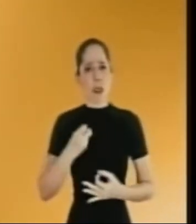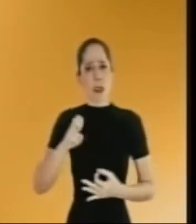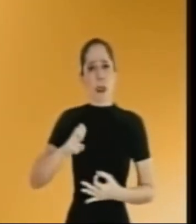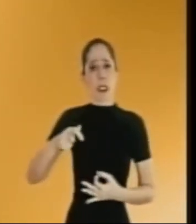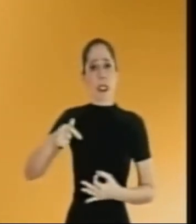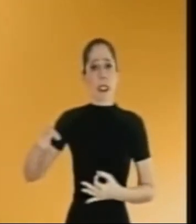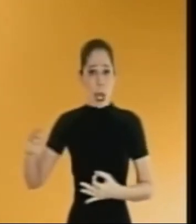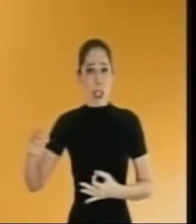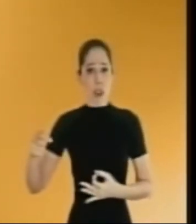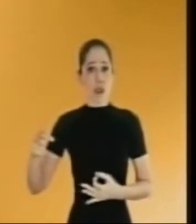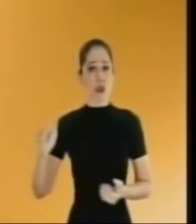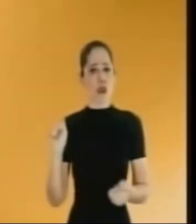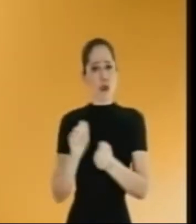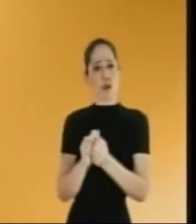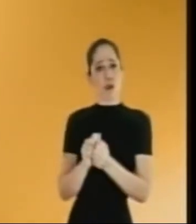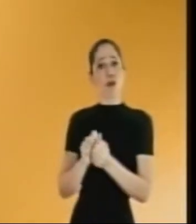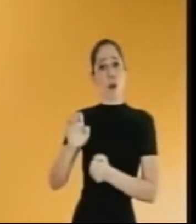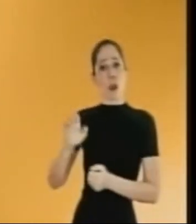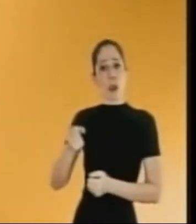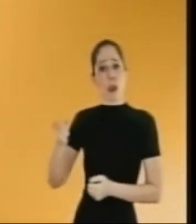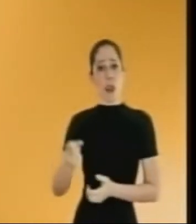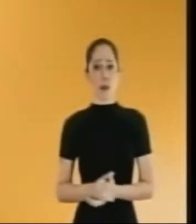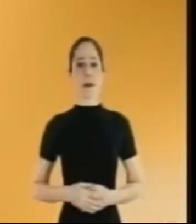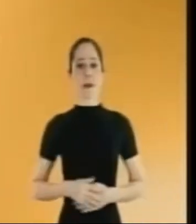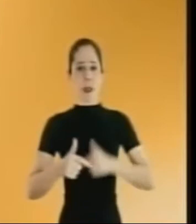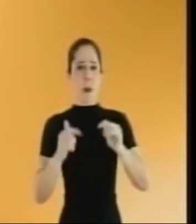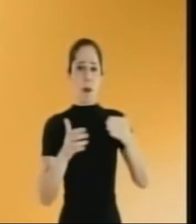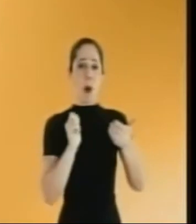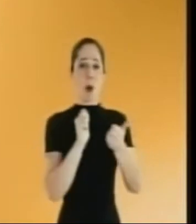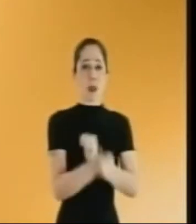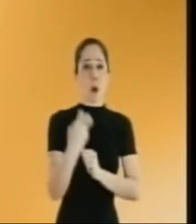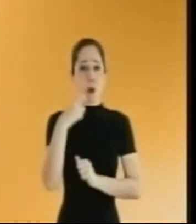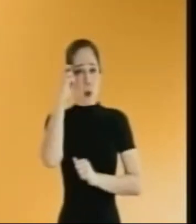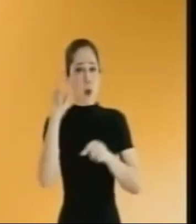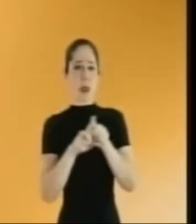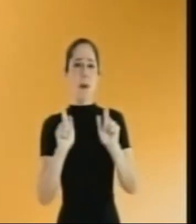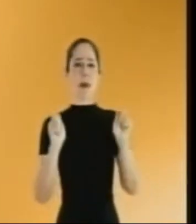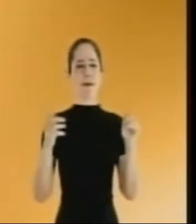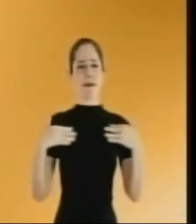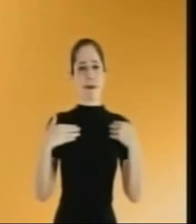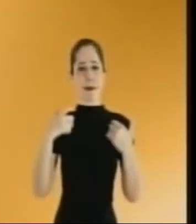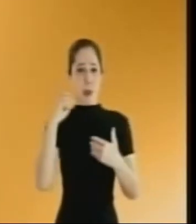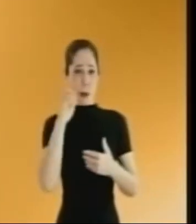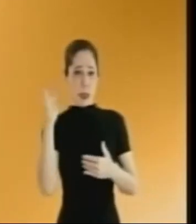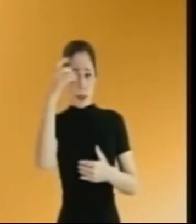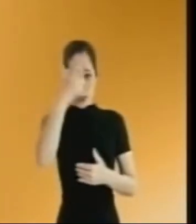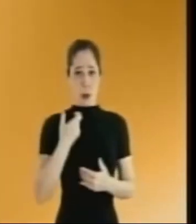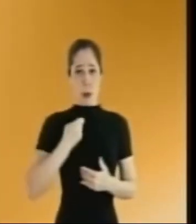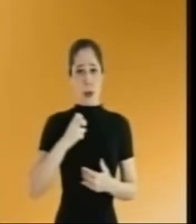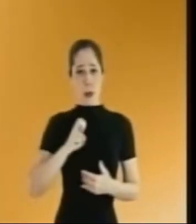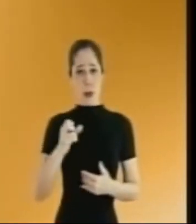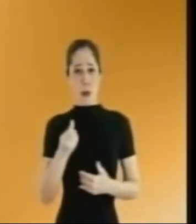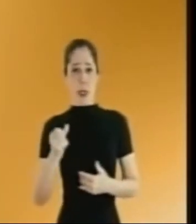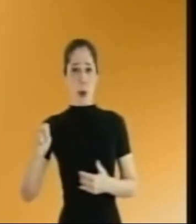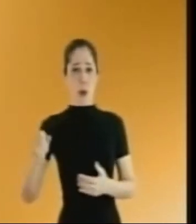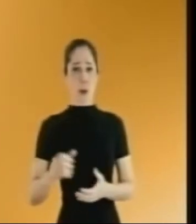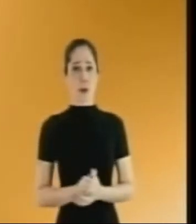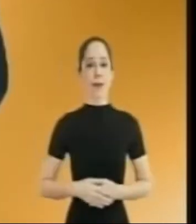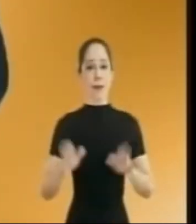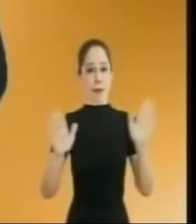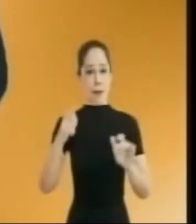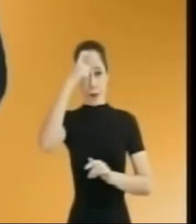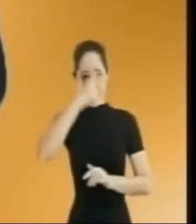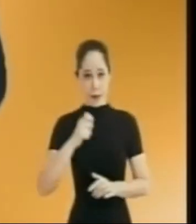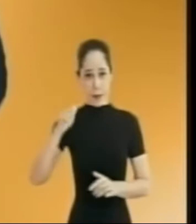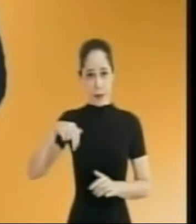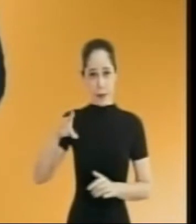o certo. 55,77, juntos com o Eduardo Leite. Pelo esporte, cultura e lazer. Para a deputada federal, Drica 55,68.